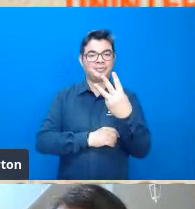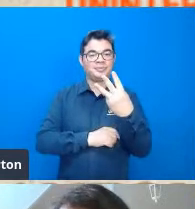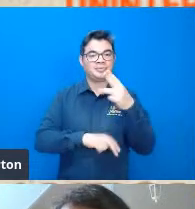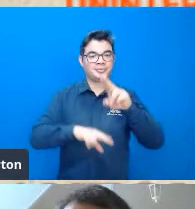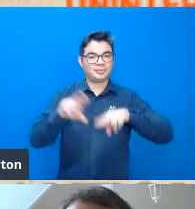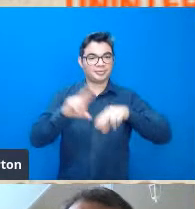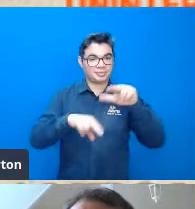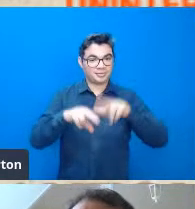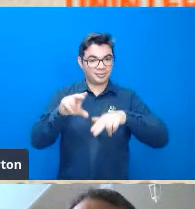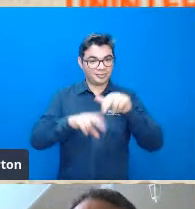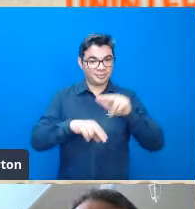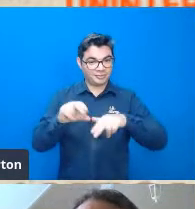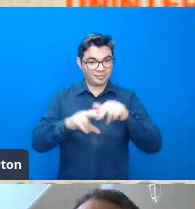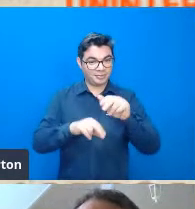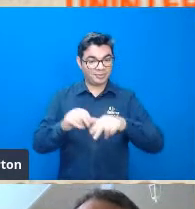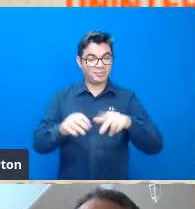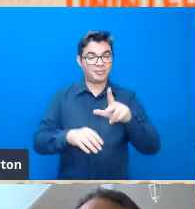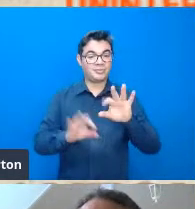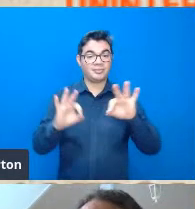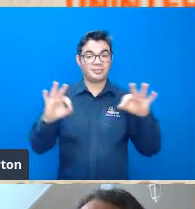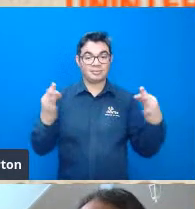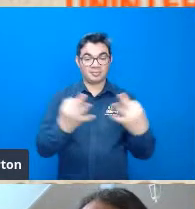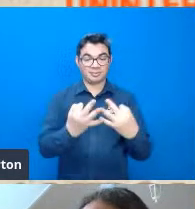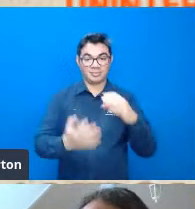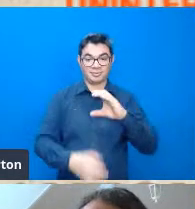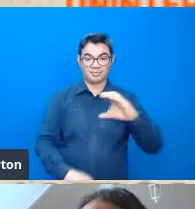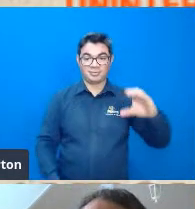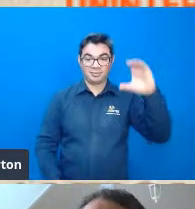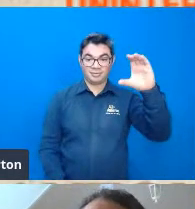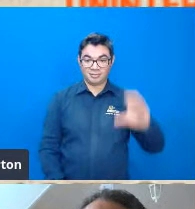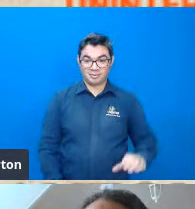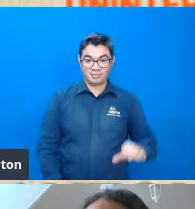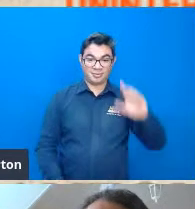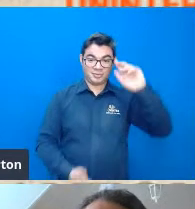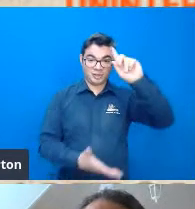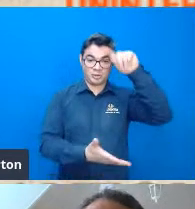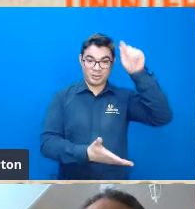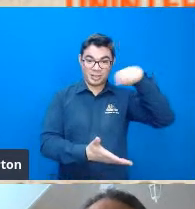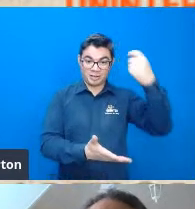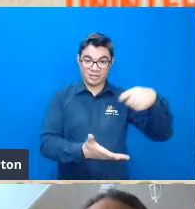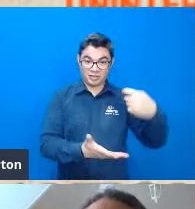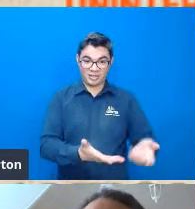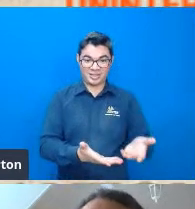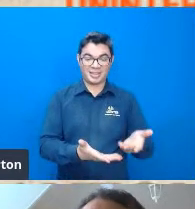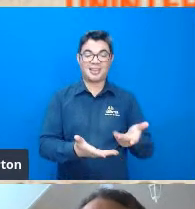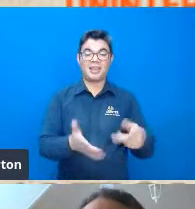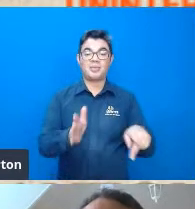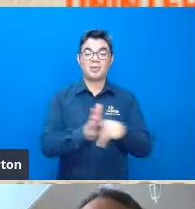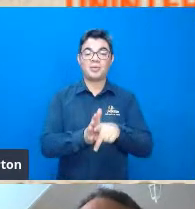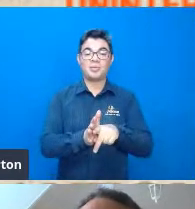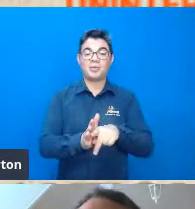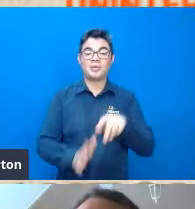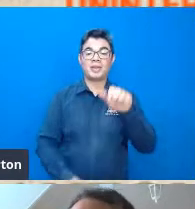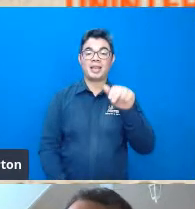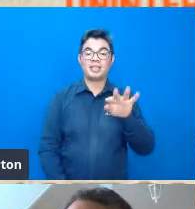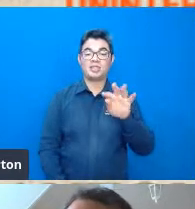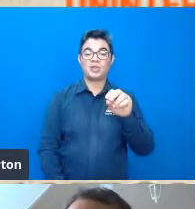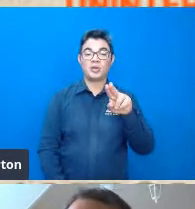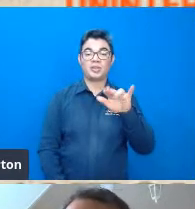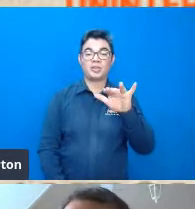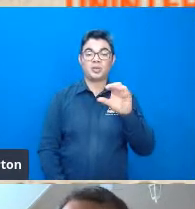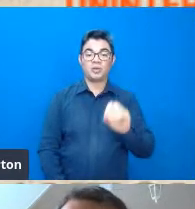família católica então foi designado pra ele o nome de Antônio em homenagem